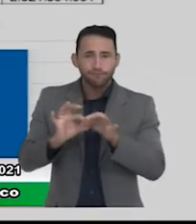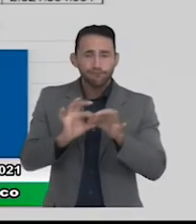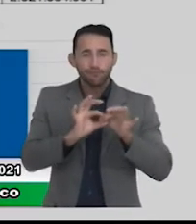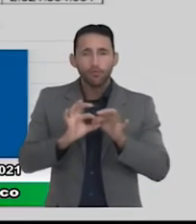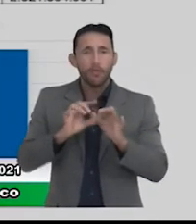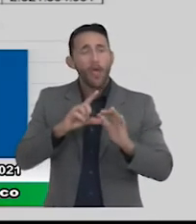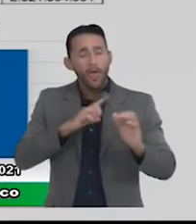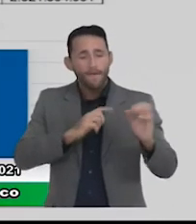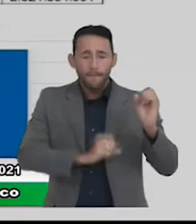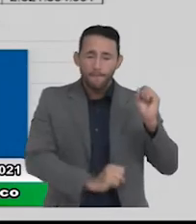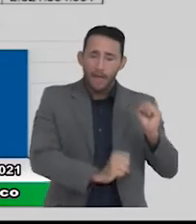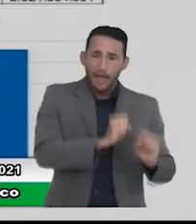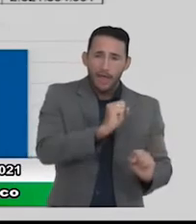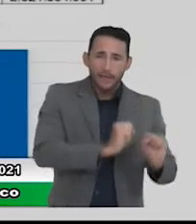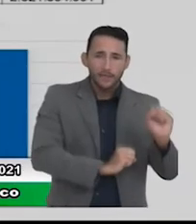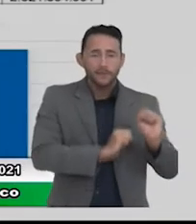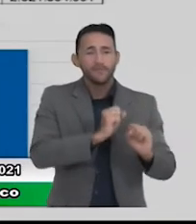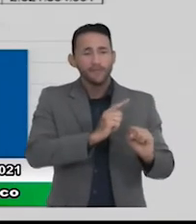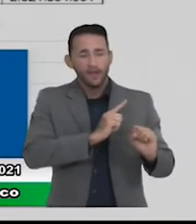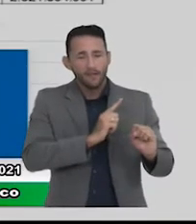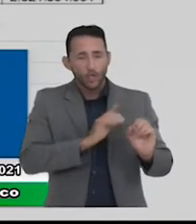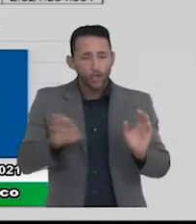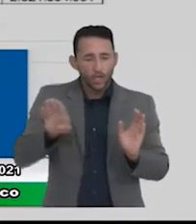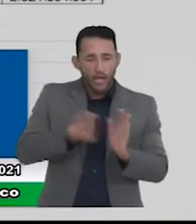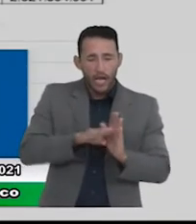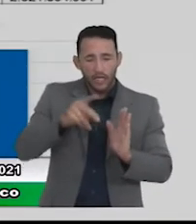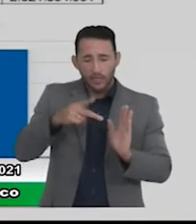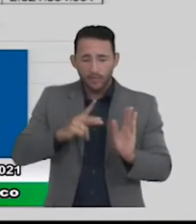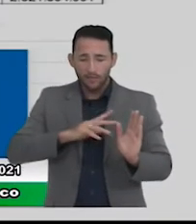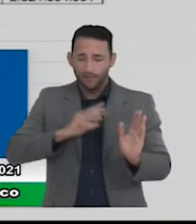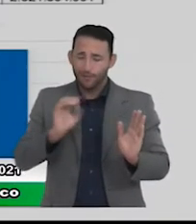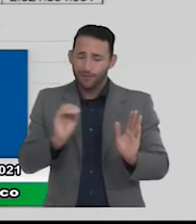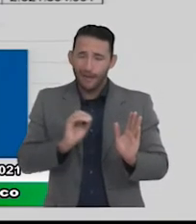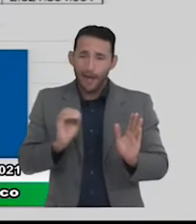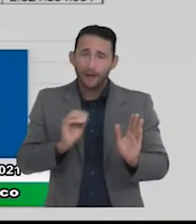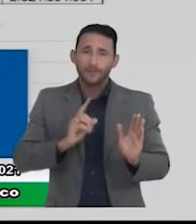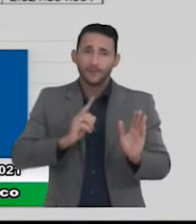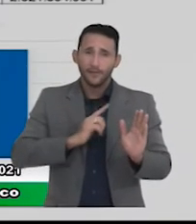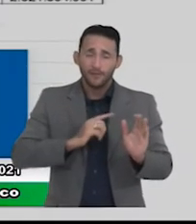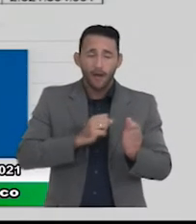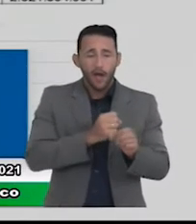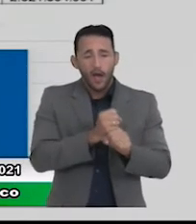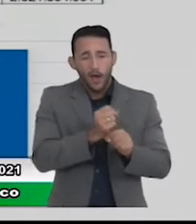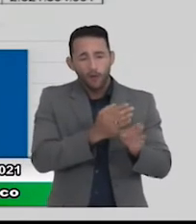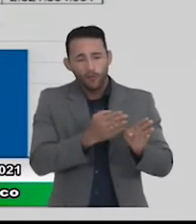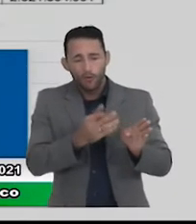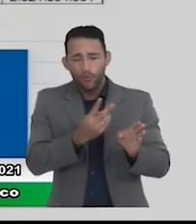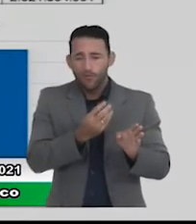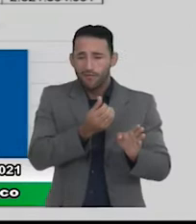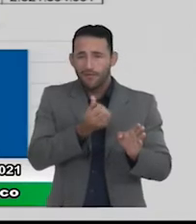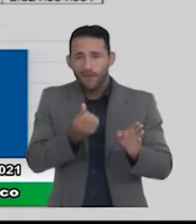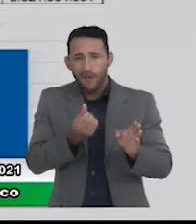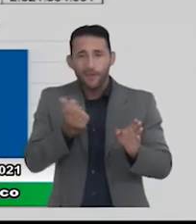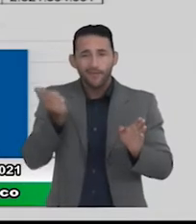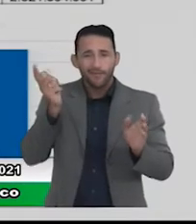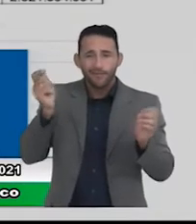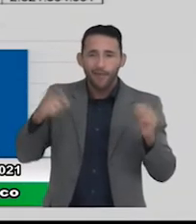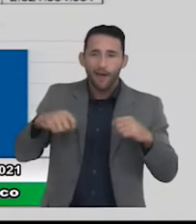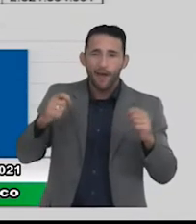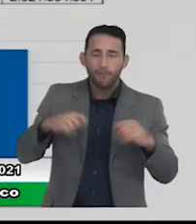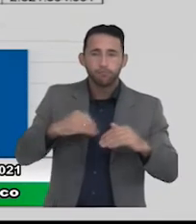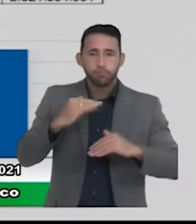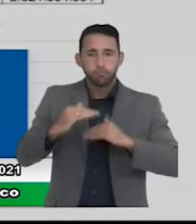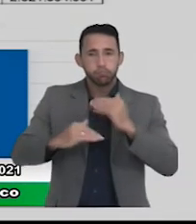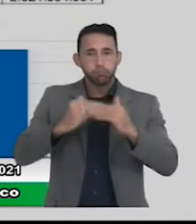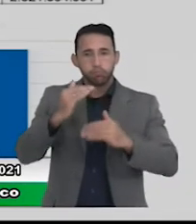empresas para o município foi um trabalho muito bonito a partir do exercício de 2016 e que conseguiu trazer nessa evolução nos